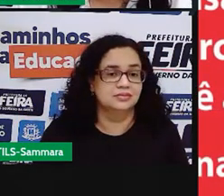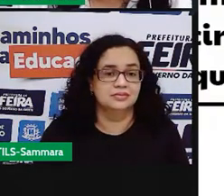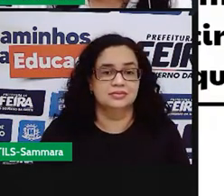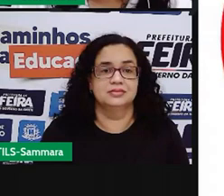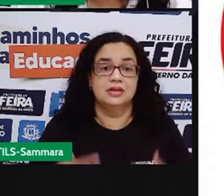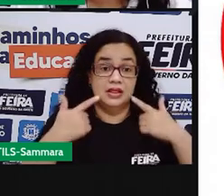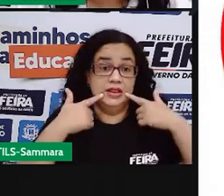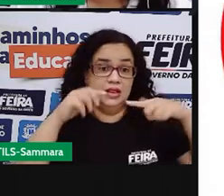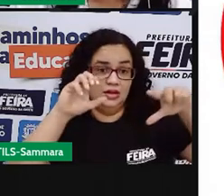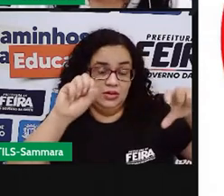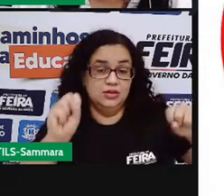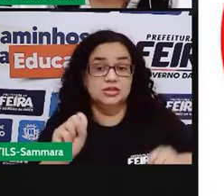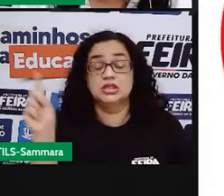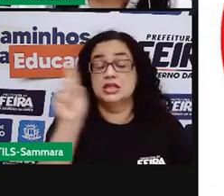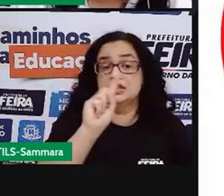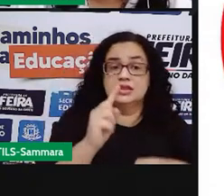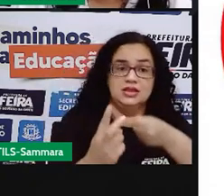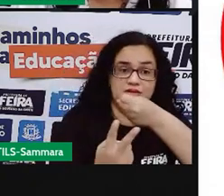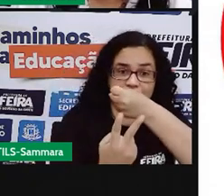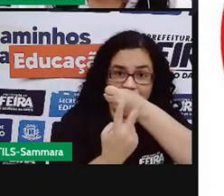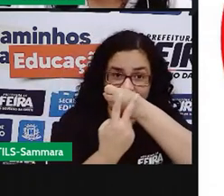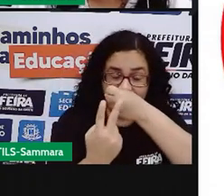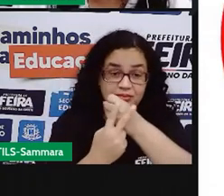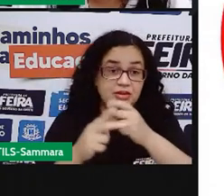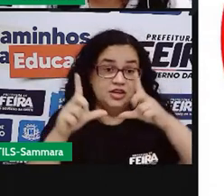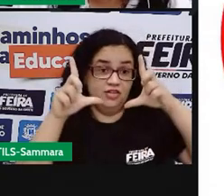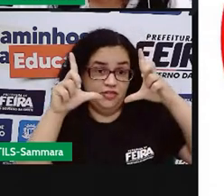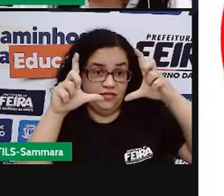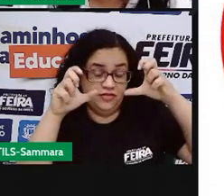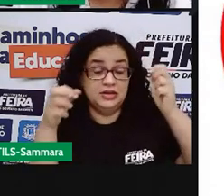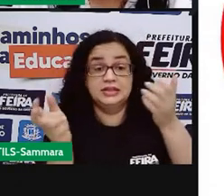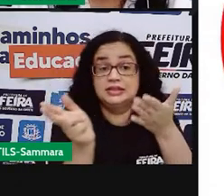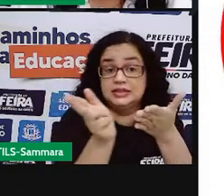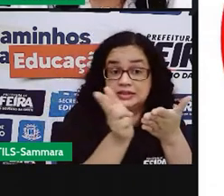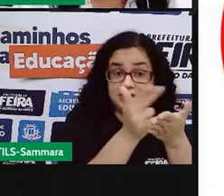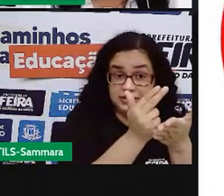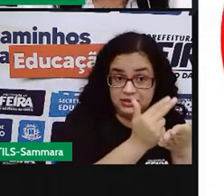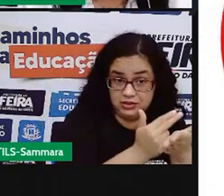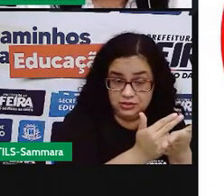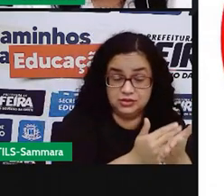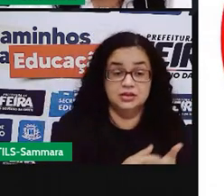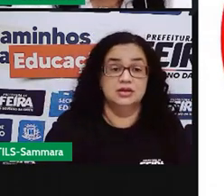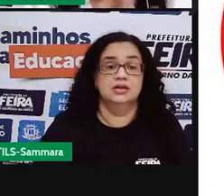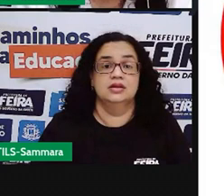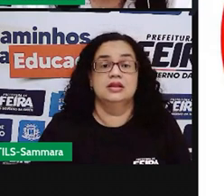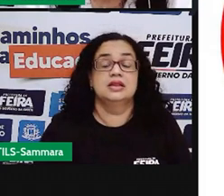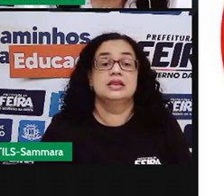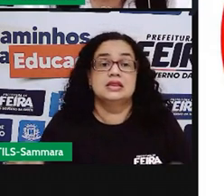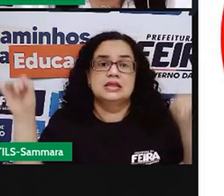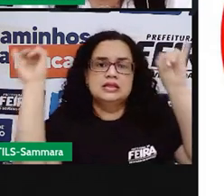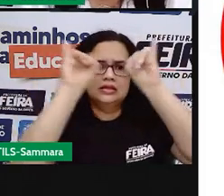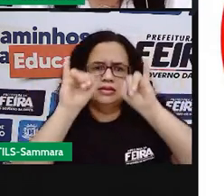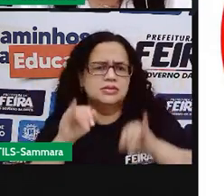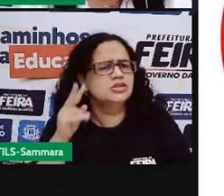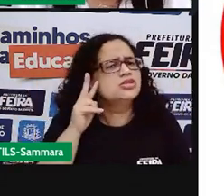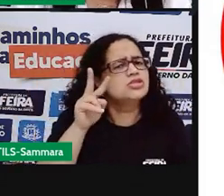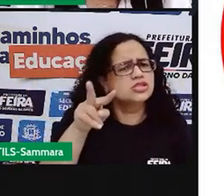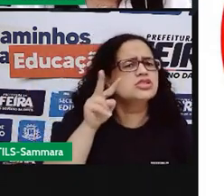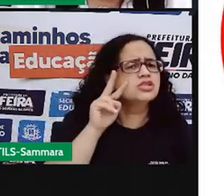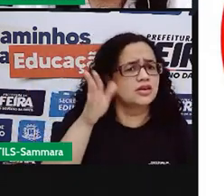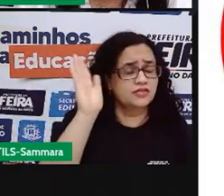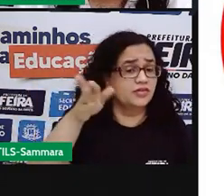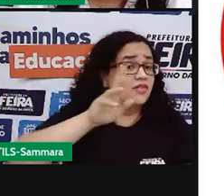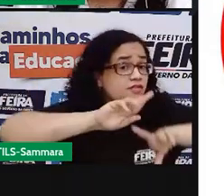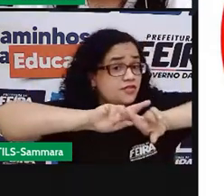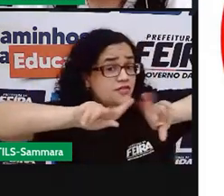Linguagem não verbal, imagens, fotografias, desenhos. Essa imagem você já deve ter visto